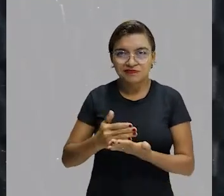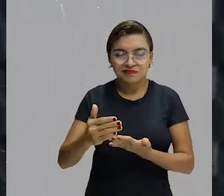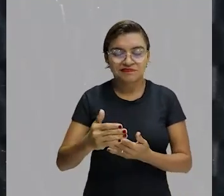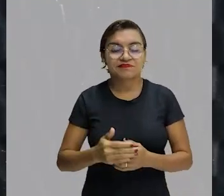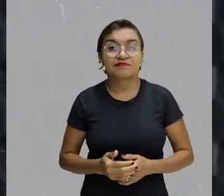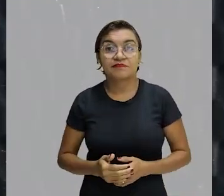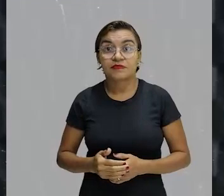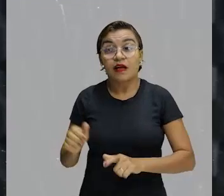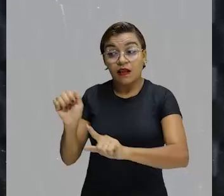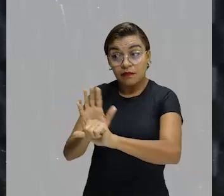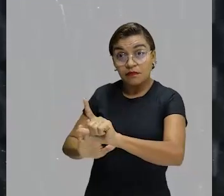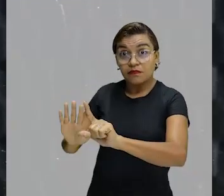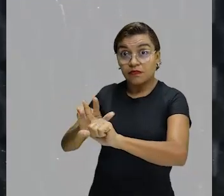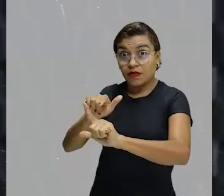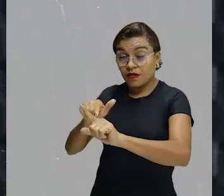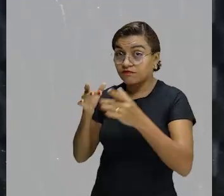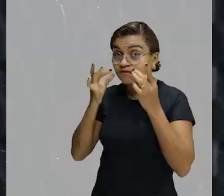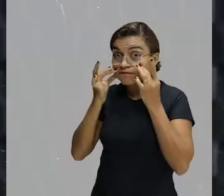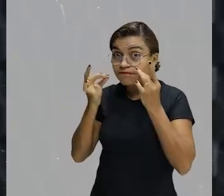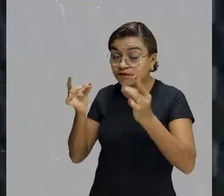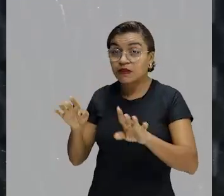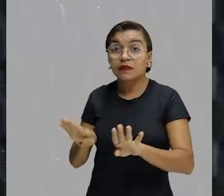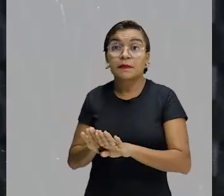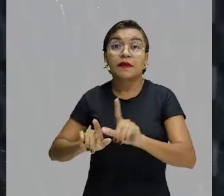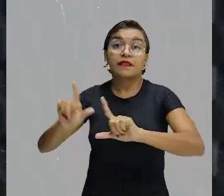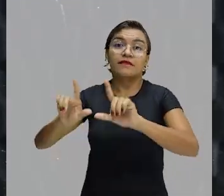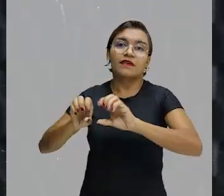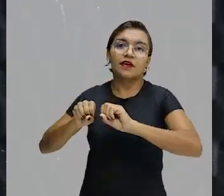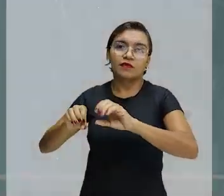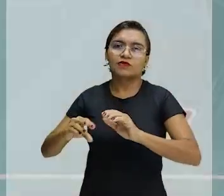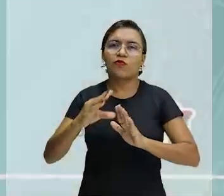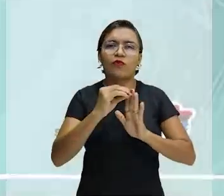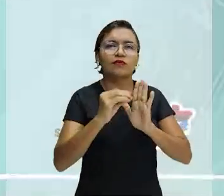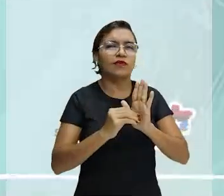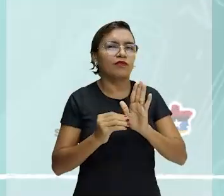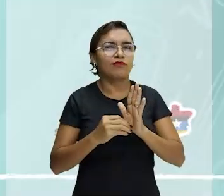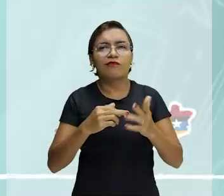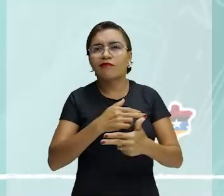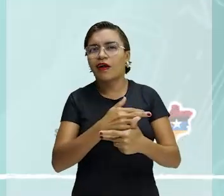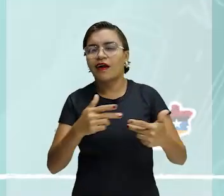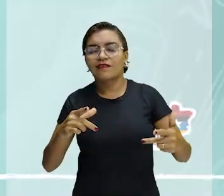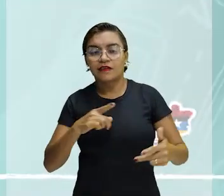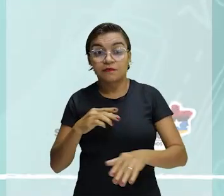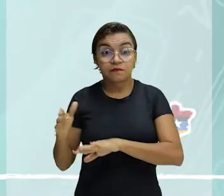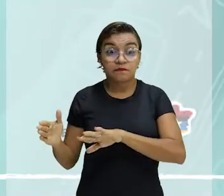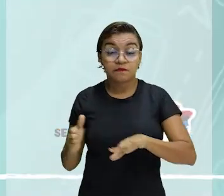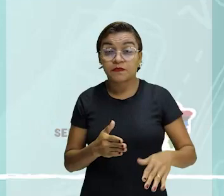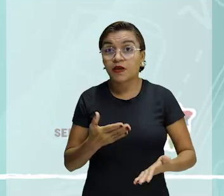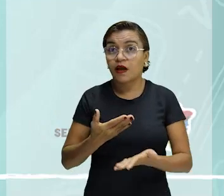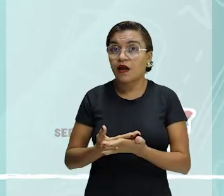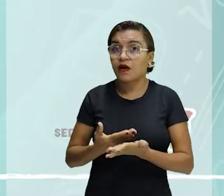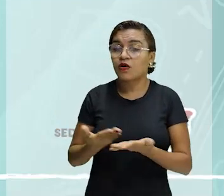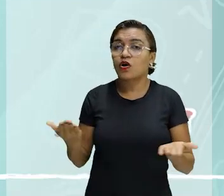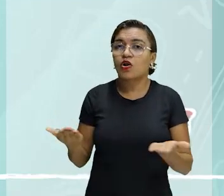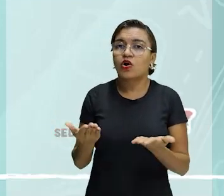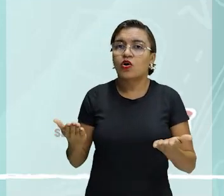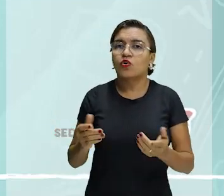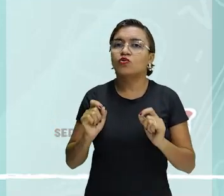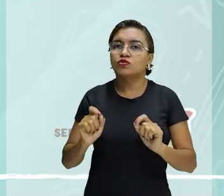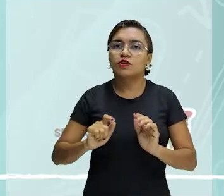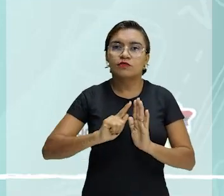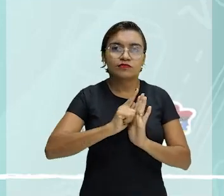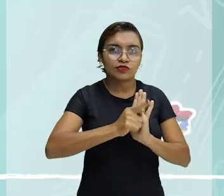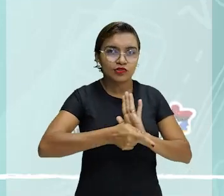portal do estudante e na TV Educação que tem muito conteúdo para você. Na aula de hoje vamos continuar com o gênero do discurso.